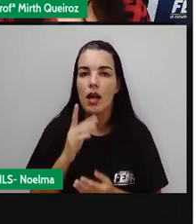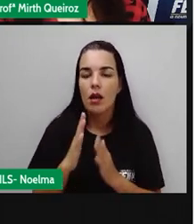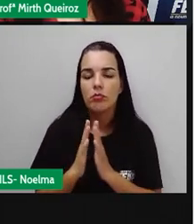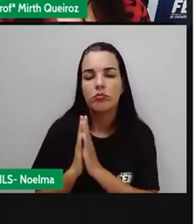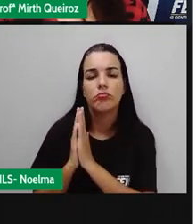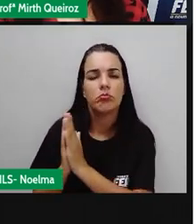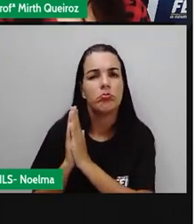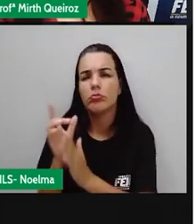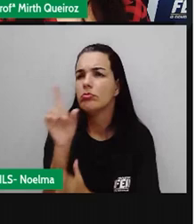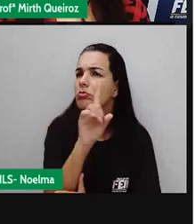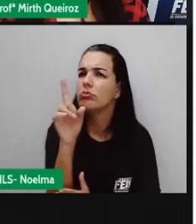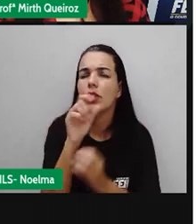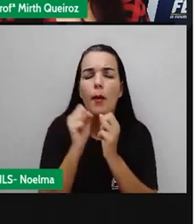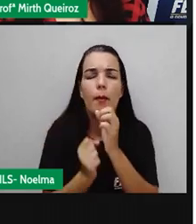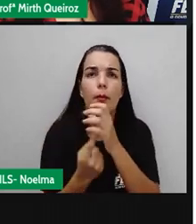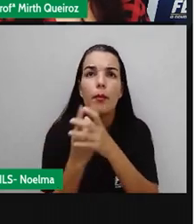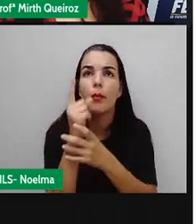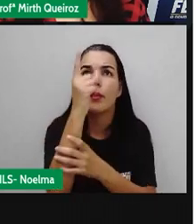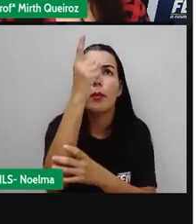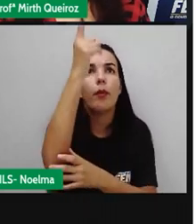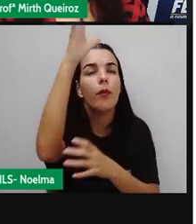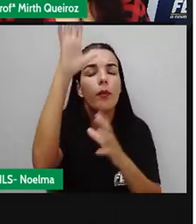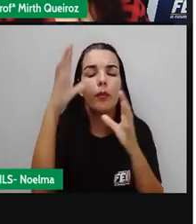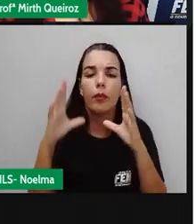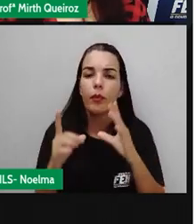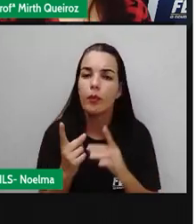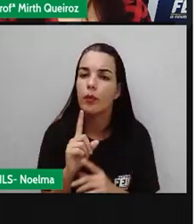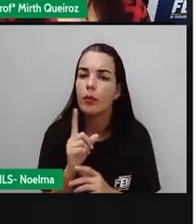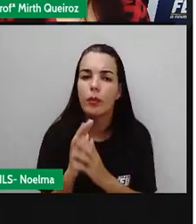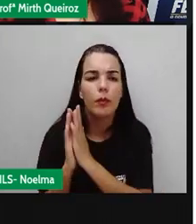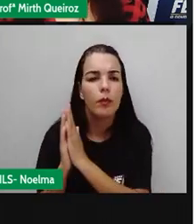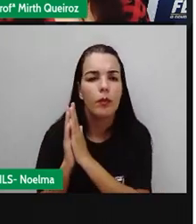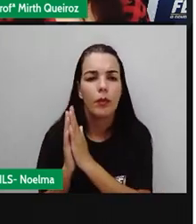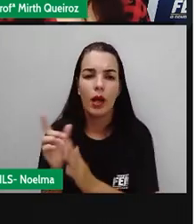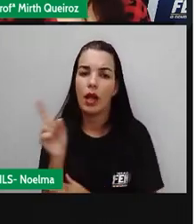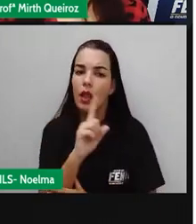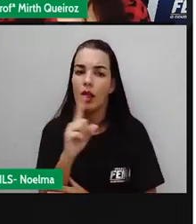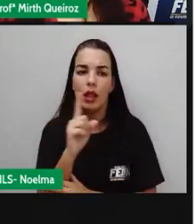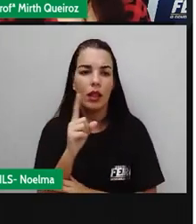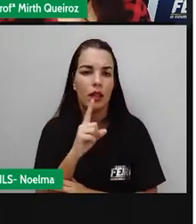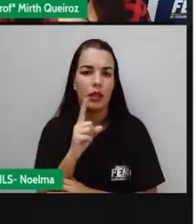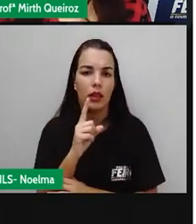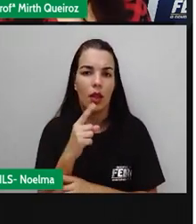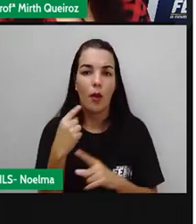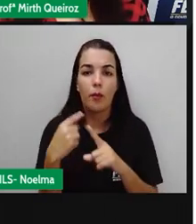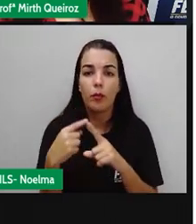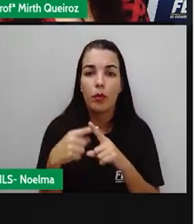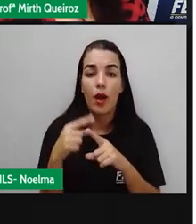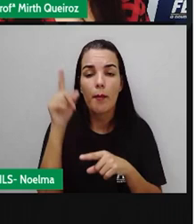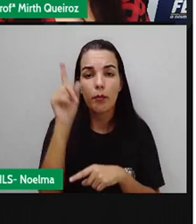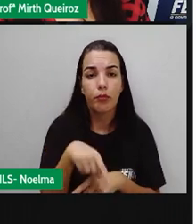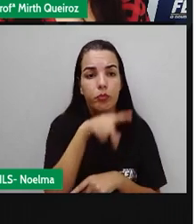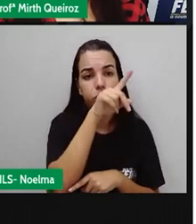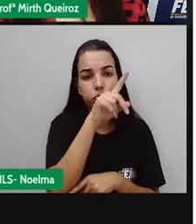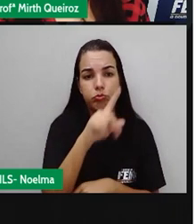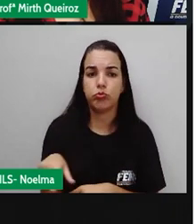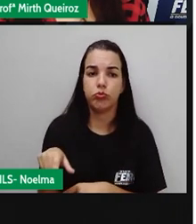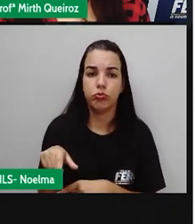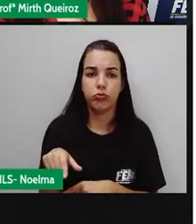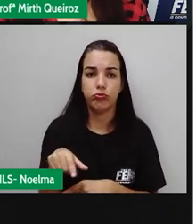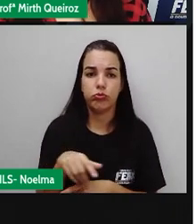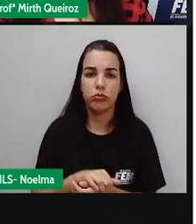Não solte balão. Ele pode causar muitos estragos e, por isso, ele é proibido.